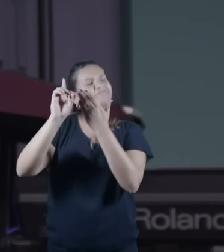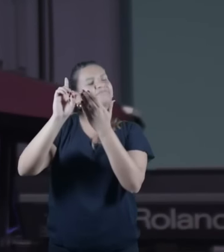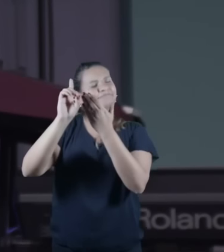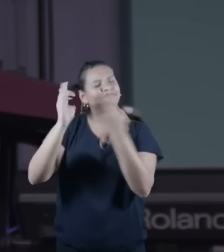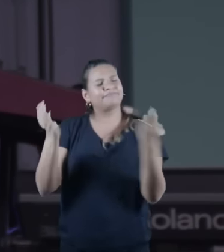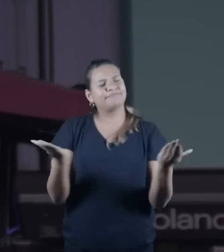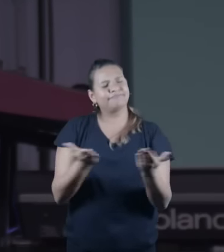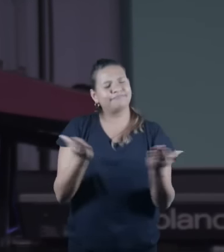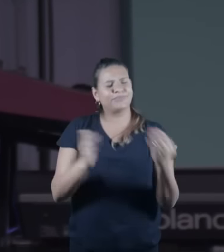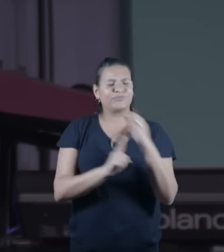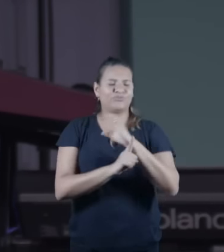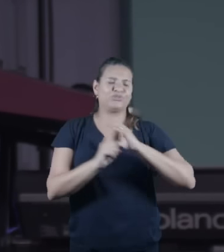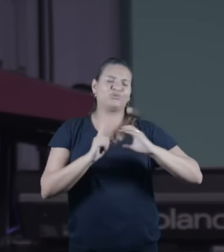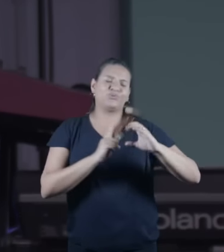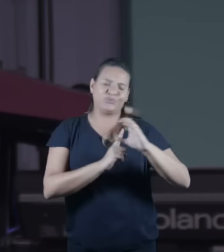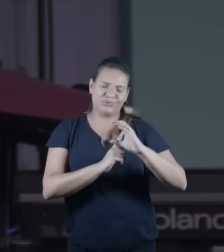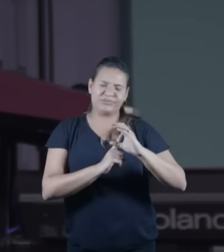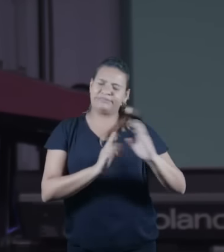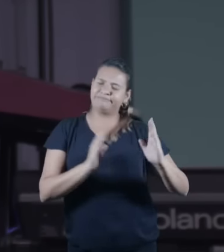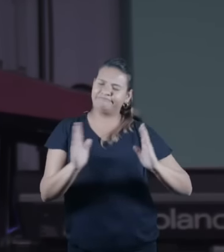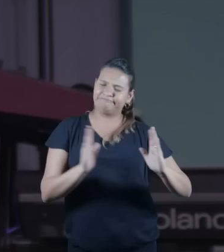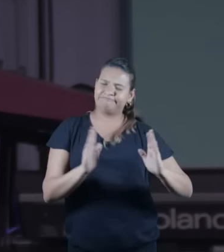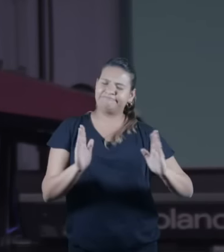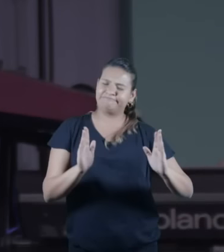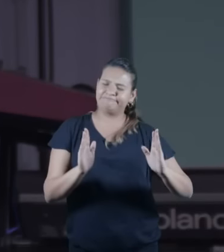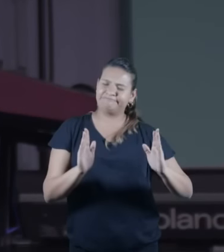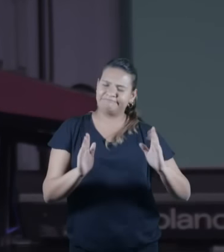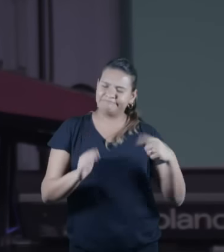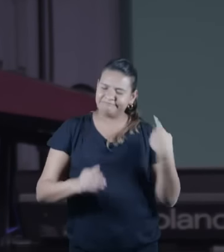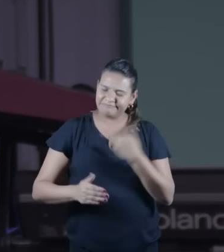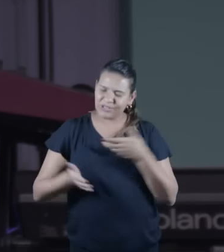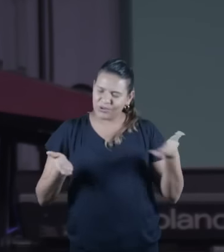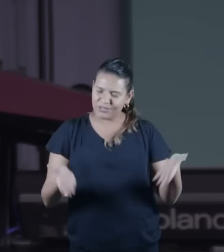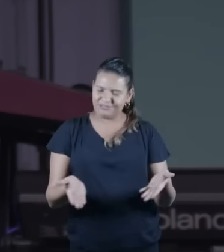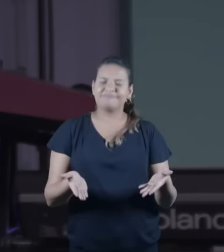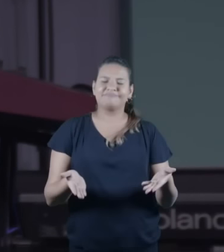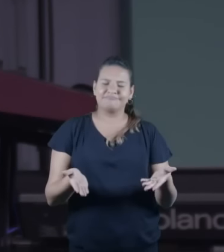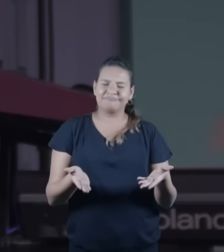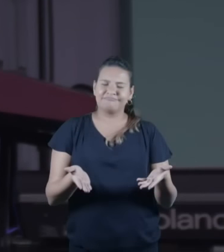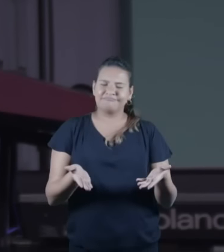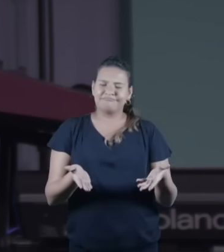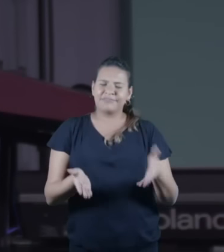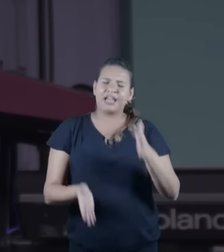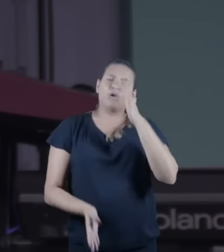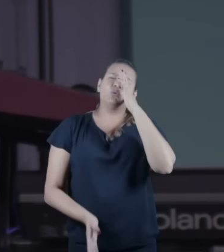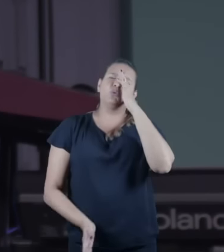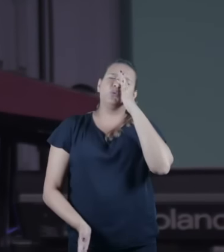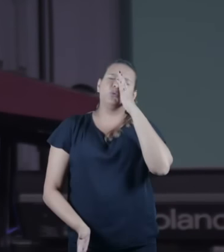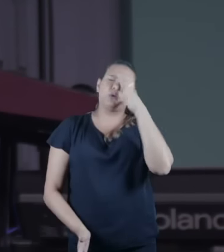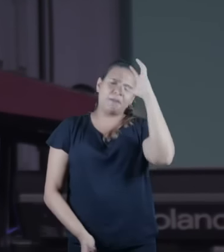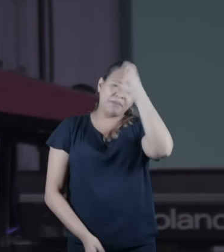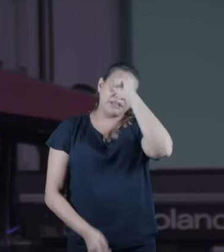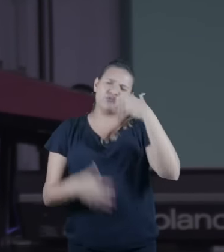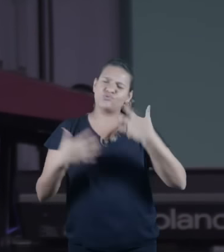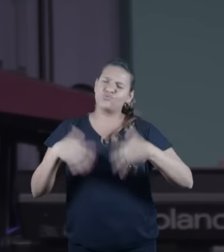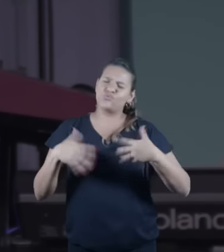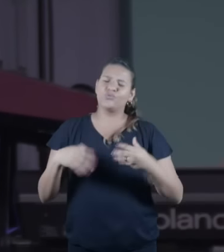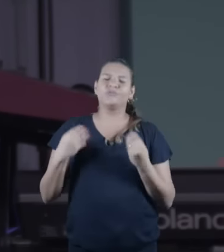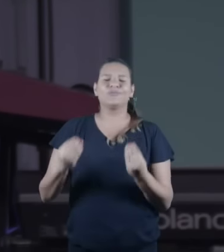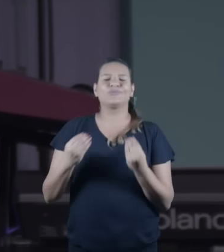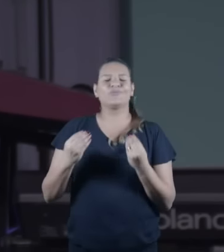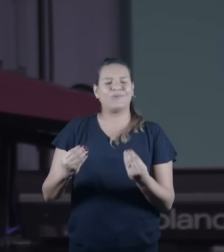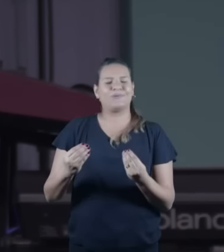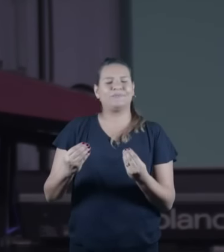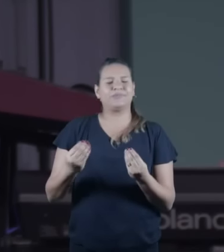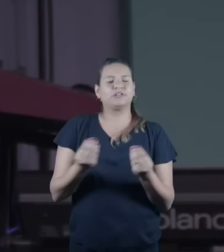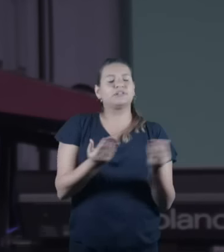tempo por aquilo que significa Senhor no mundo espiritual essa aproximação do